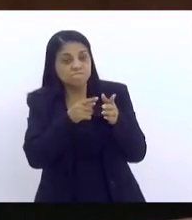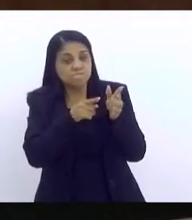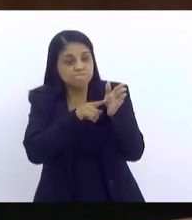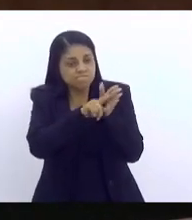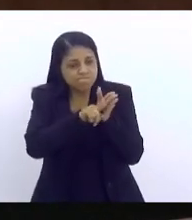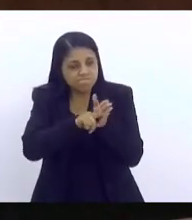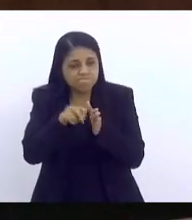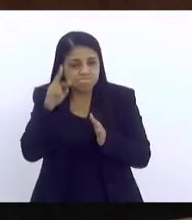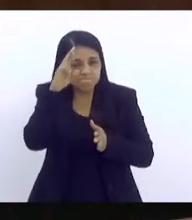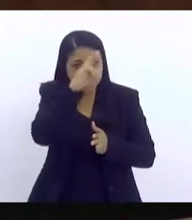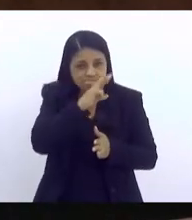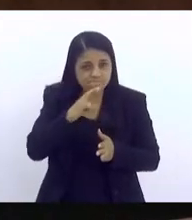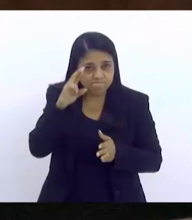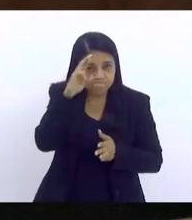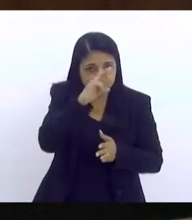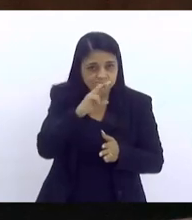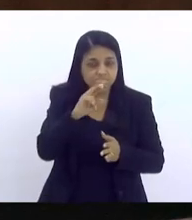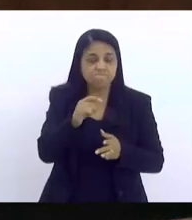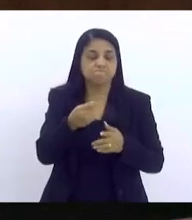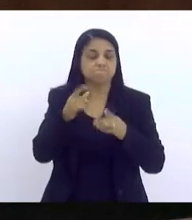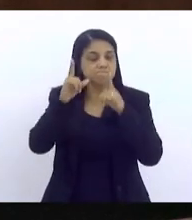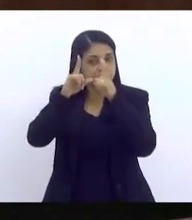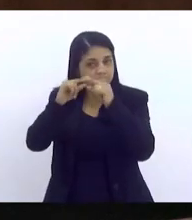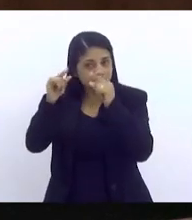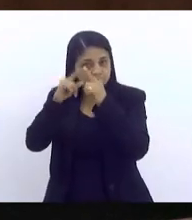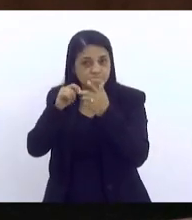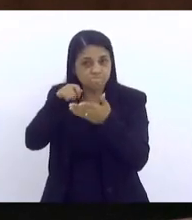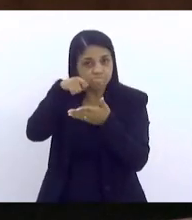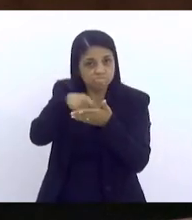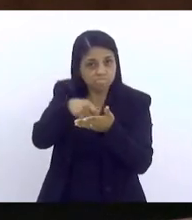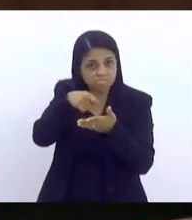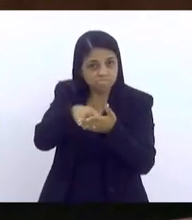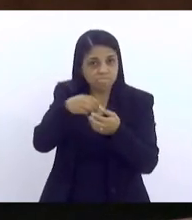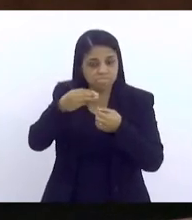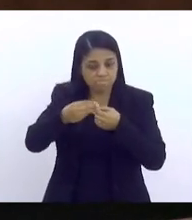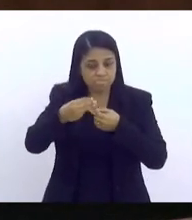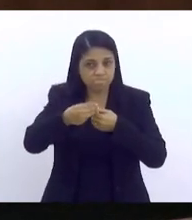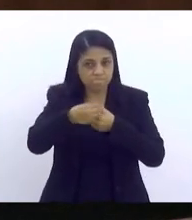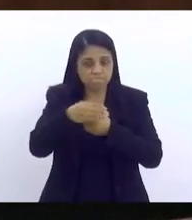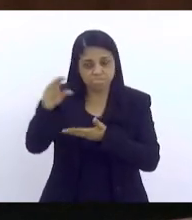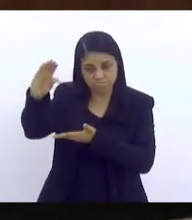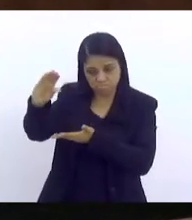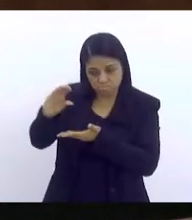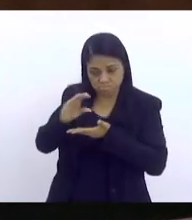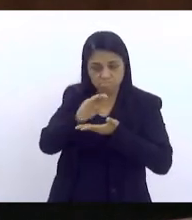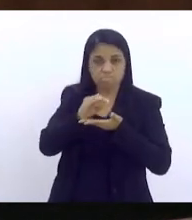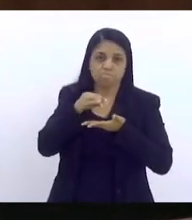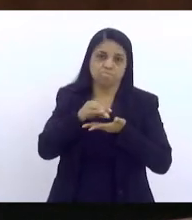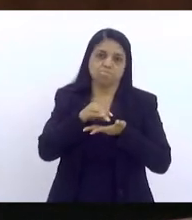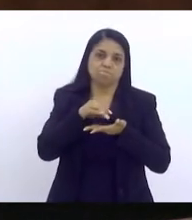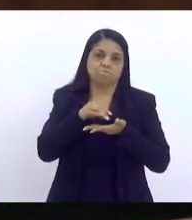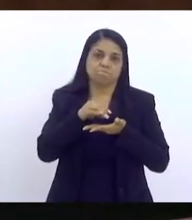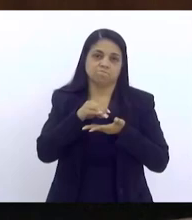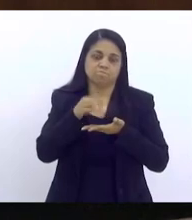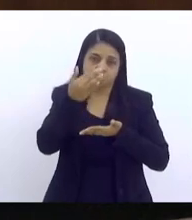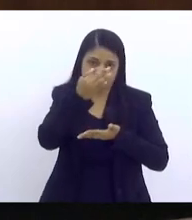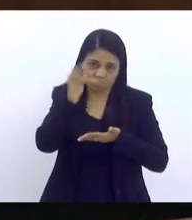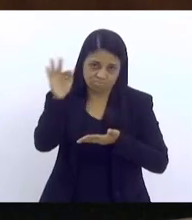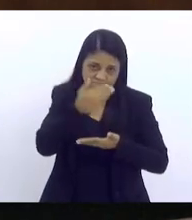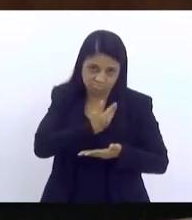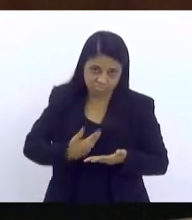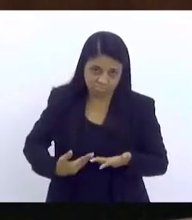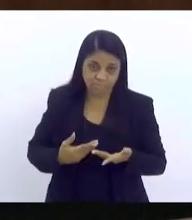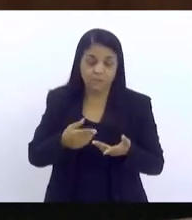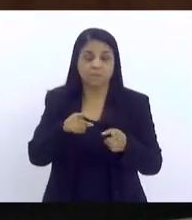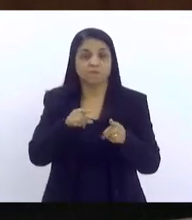Brasília para que cobre dos municípios esse recurso que vem do governo federal. A outra questão seria, com relação